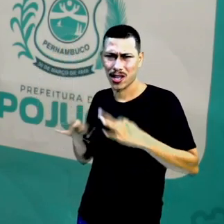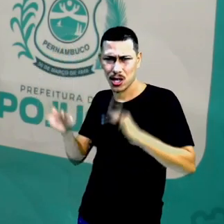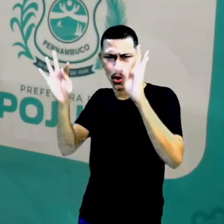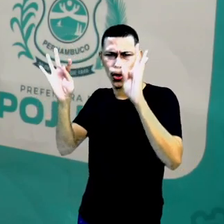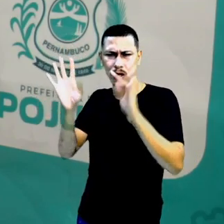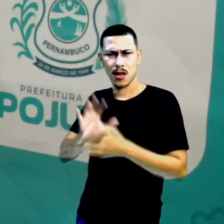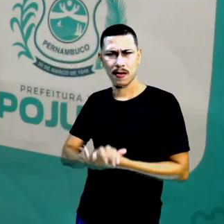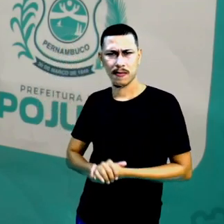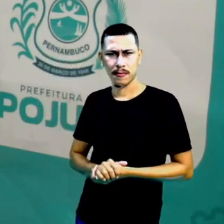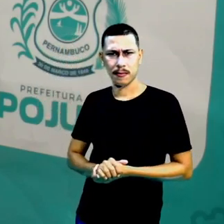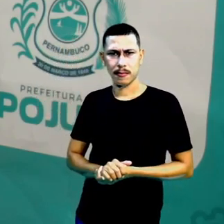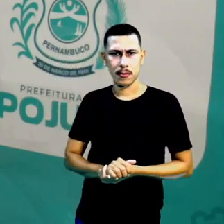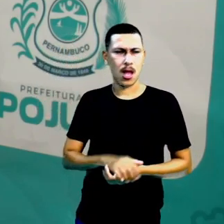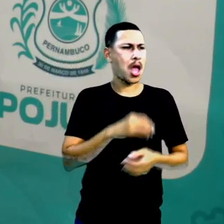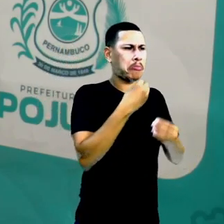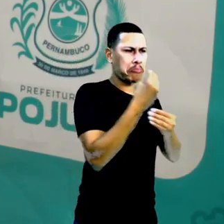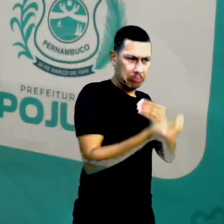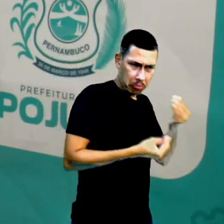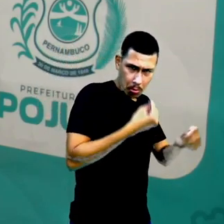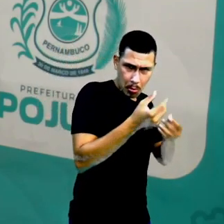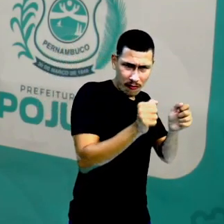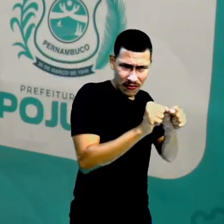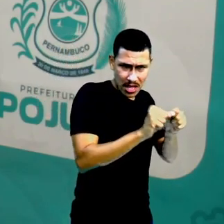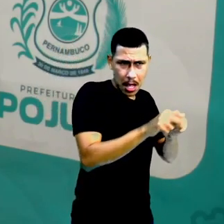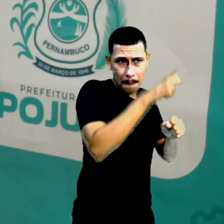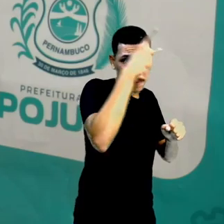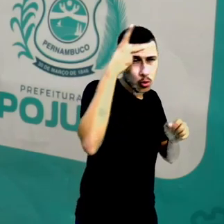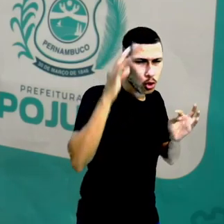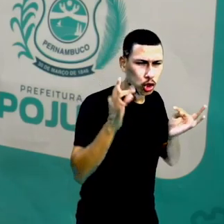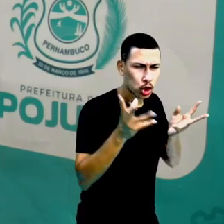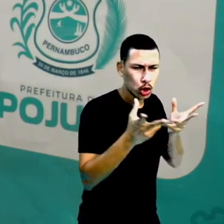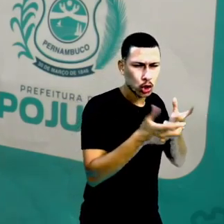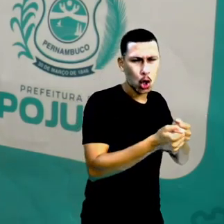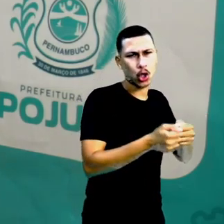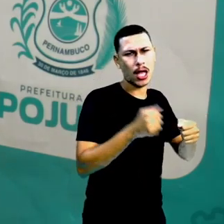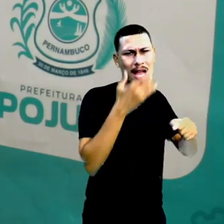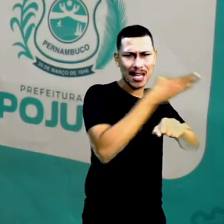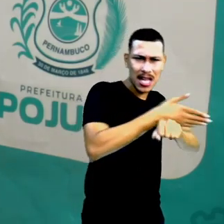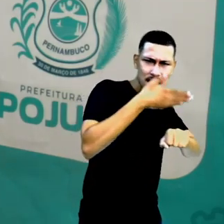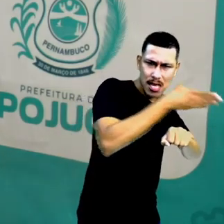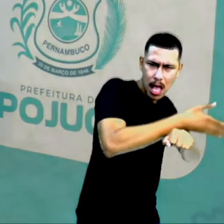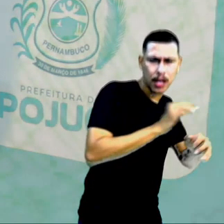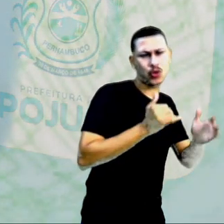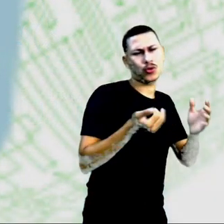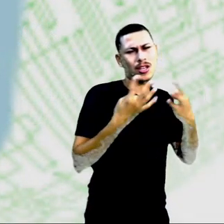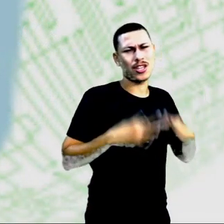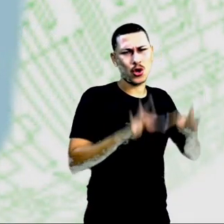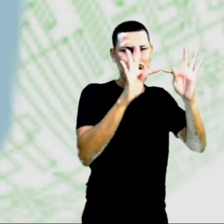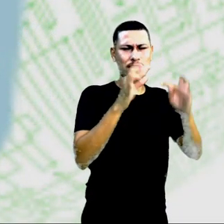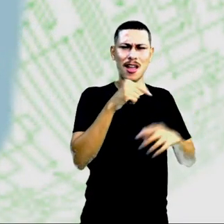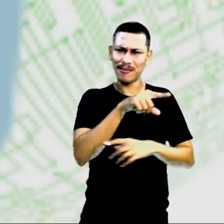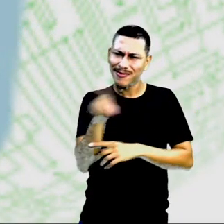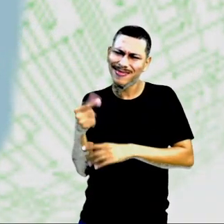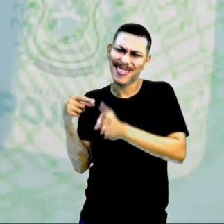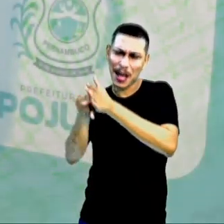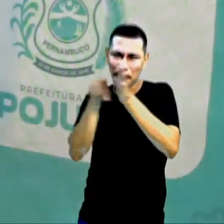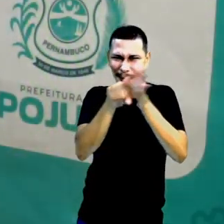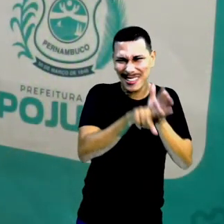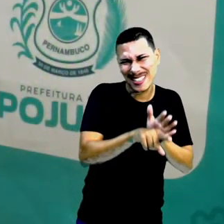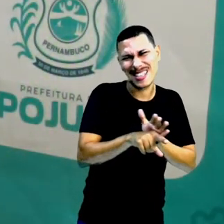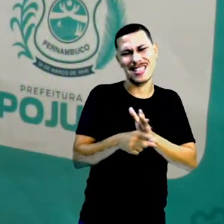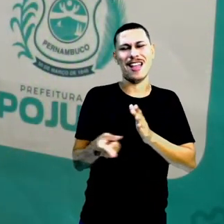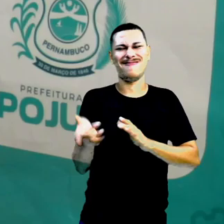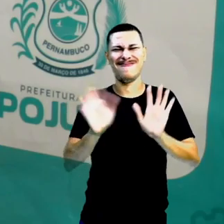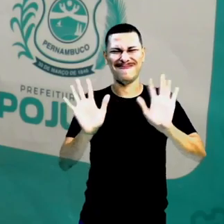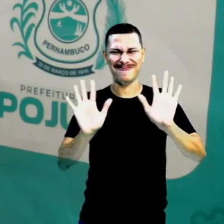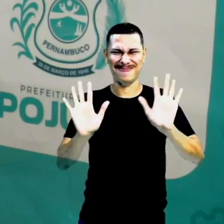Como fazer para que todos tenham acesso às novas tecnologias? E você faz essa pesquisa e compartilha com a gente. até